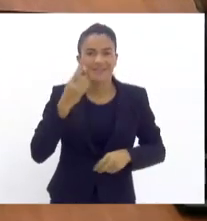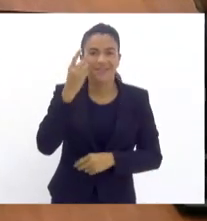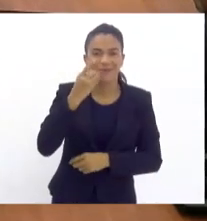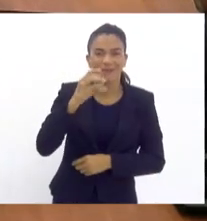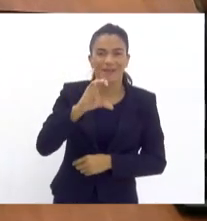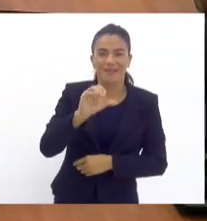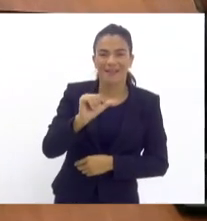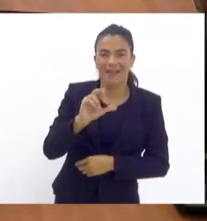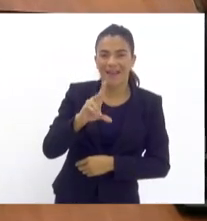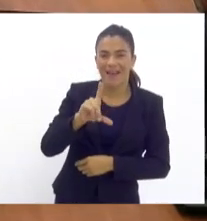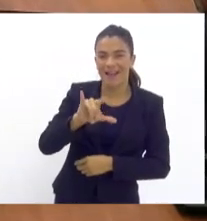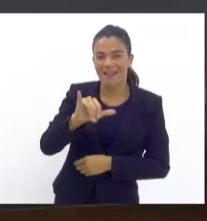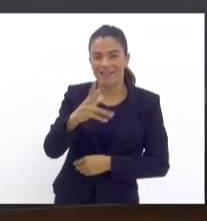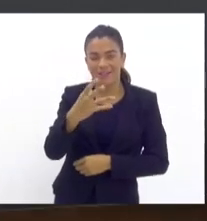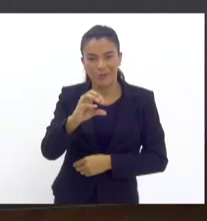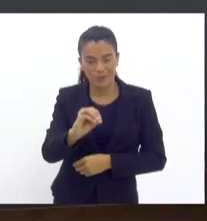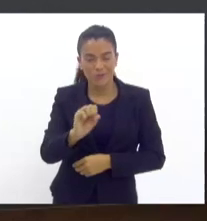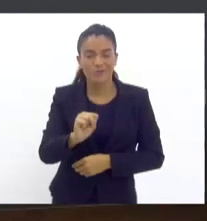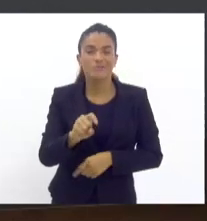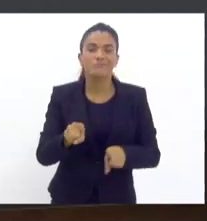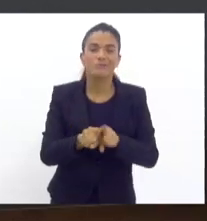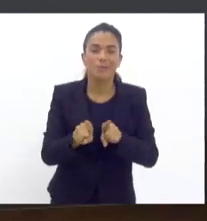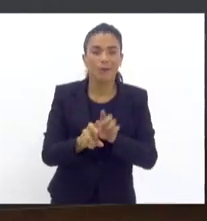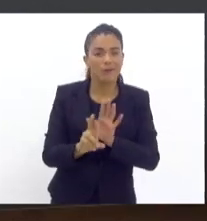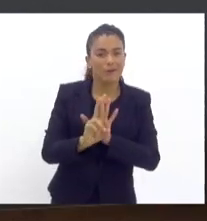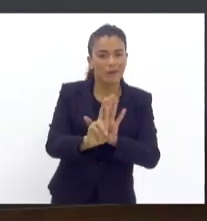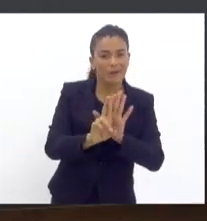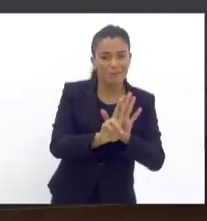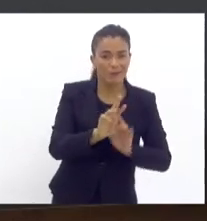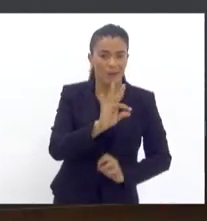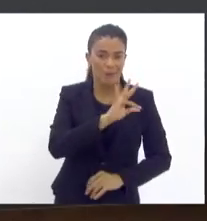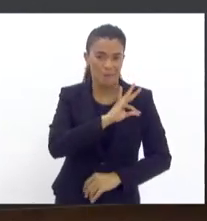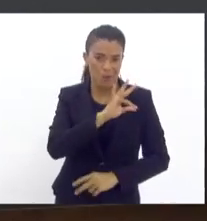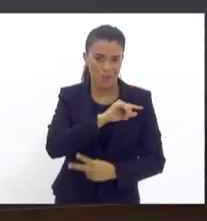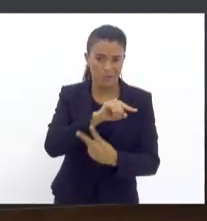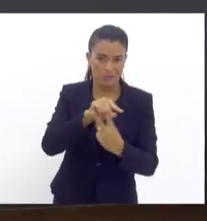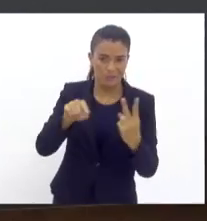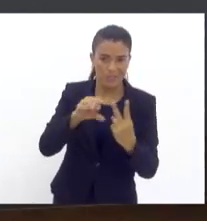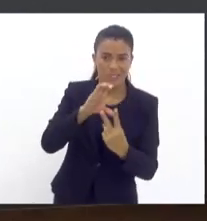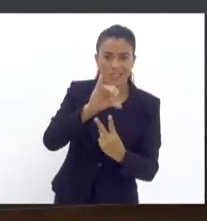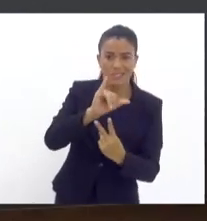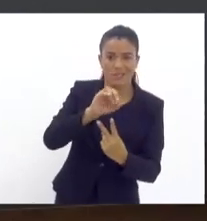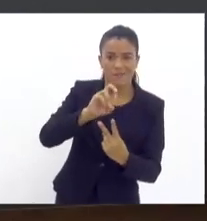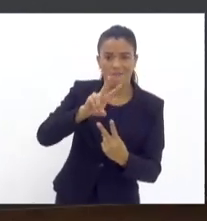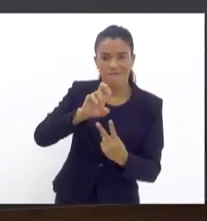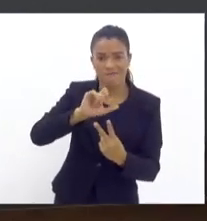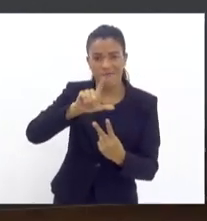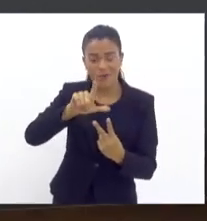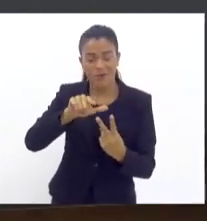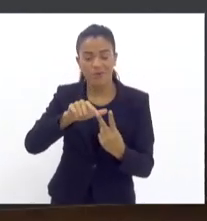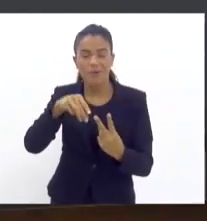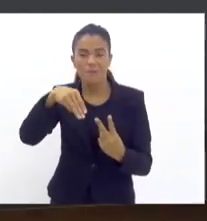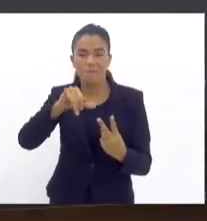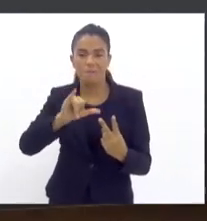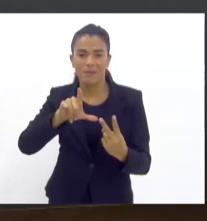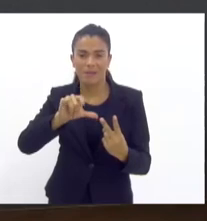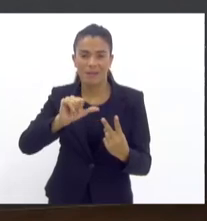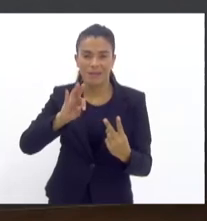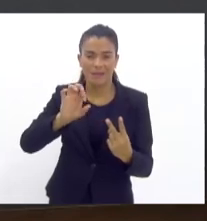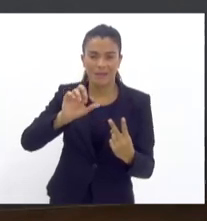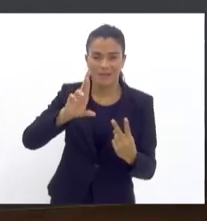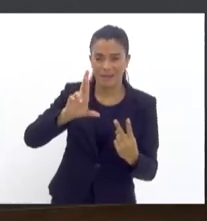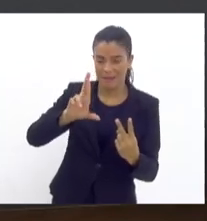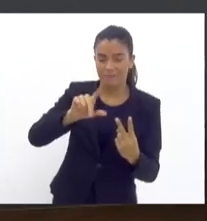Carlinhos BNH, cumprimentar todos os representantes da Polícia Civil, da Polícia Militar, que estão presentes, um abraço especial para meu amigo